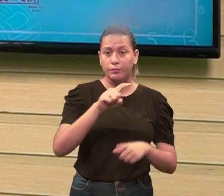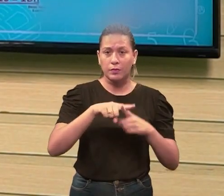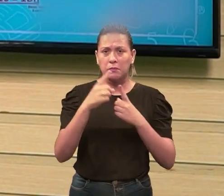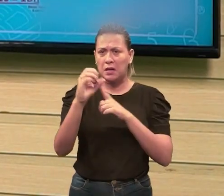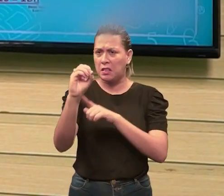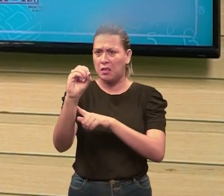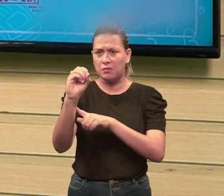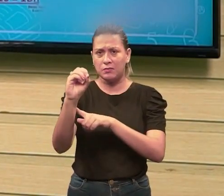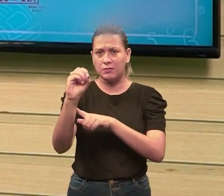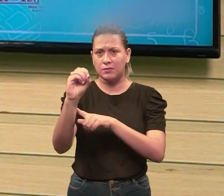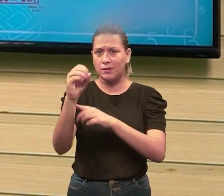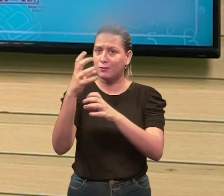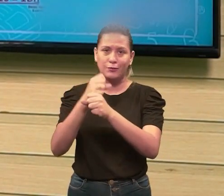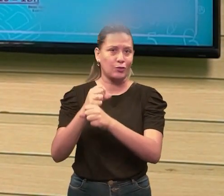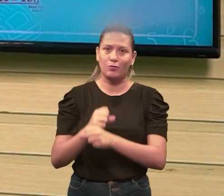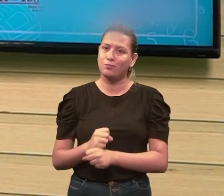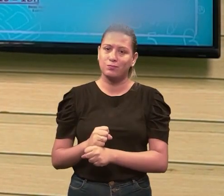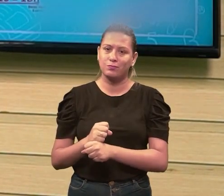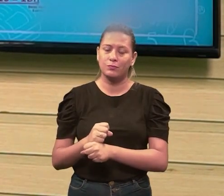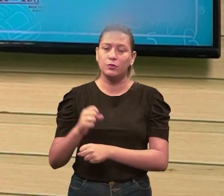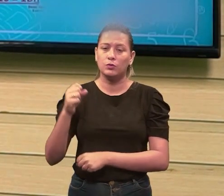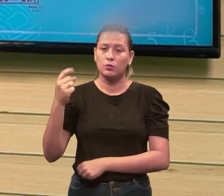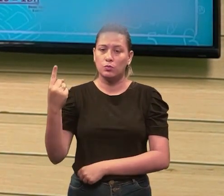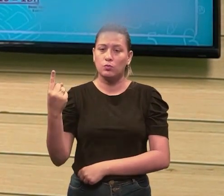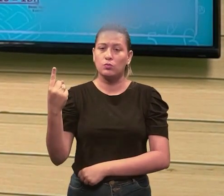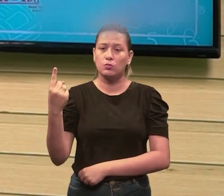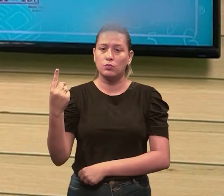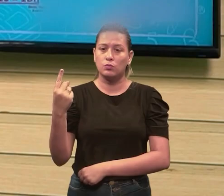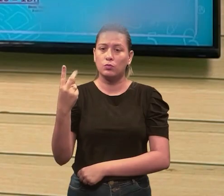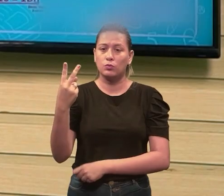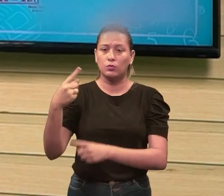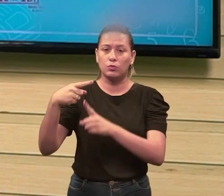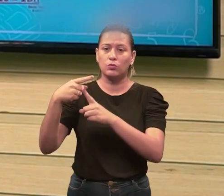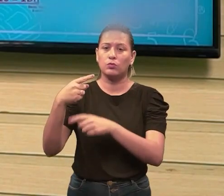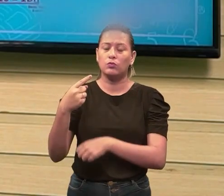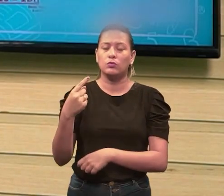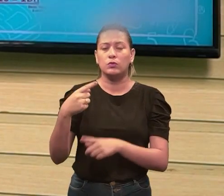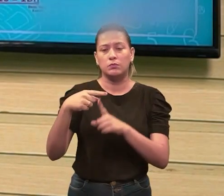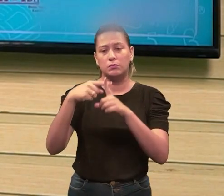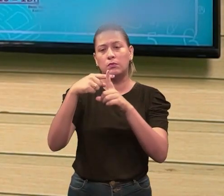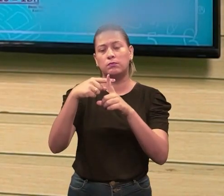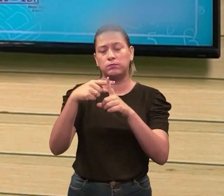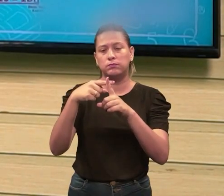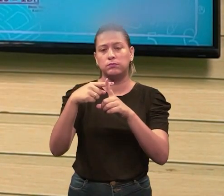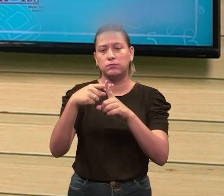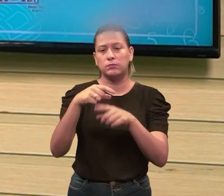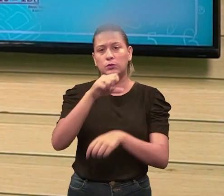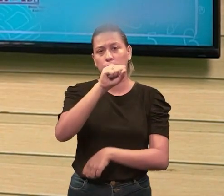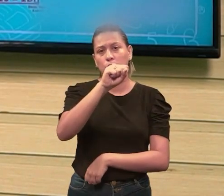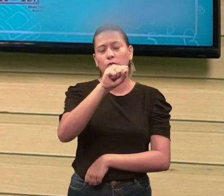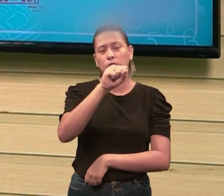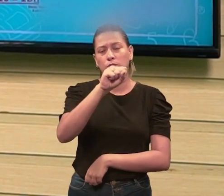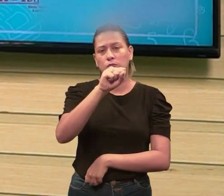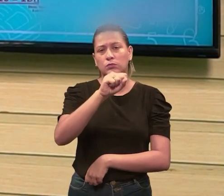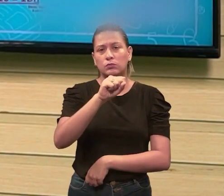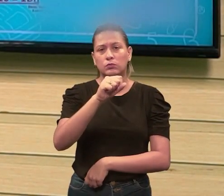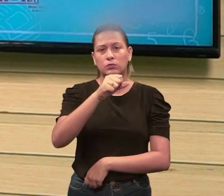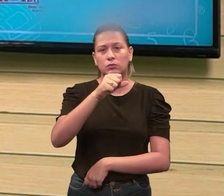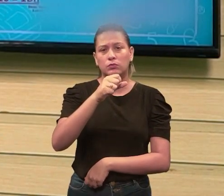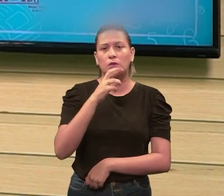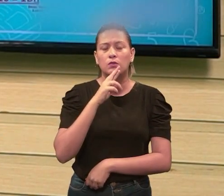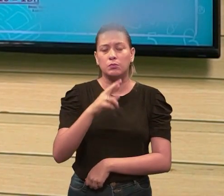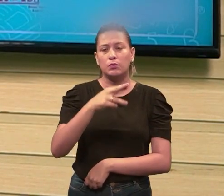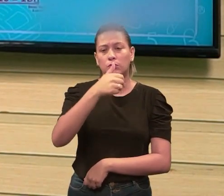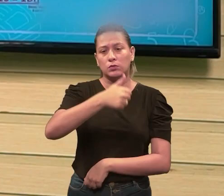8. Só que aqui onde tem 0, eu não somo. Então, eu vou somar o 1 com 2 que dá 3 e o 3 com 8 que dá